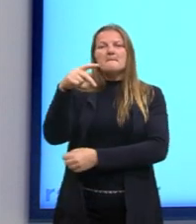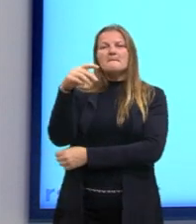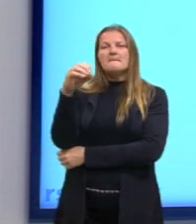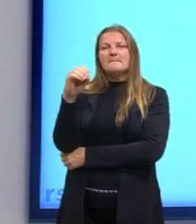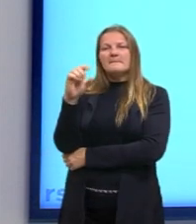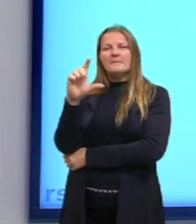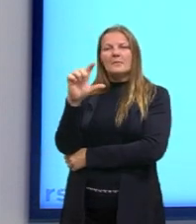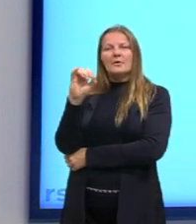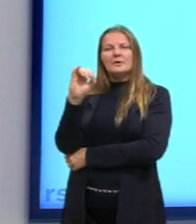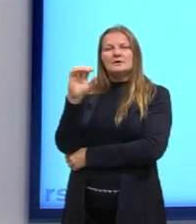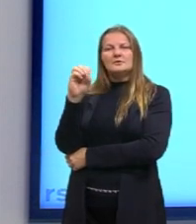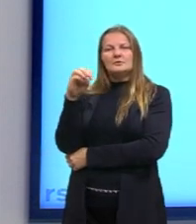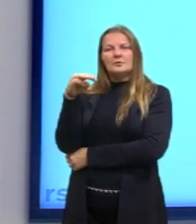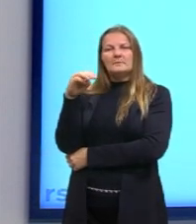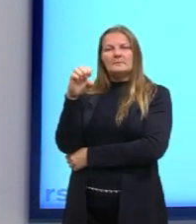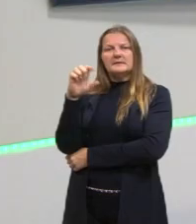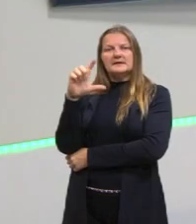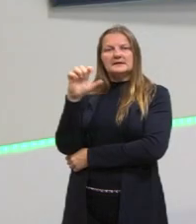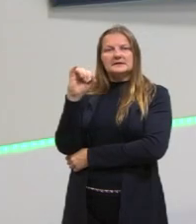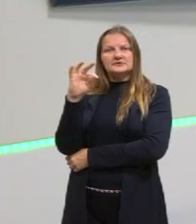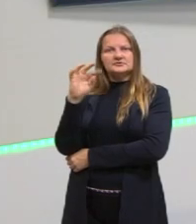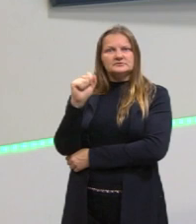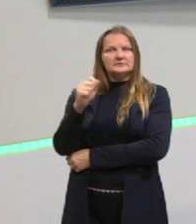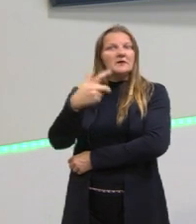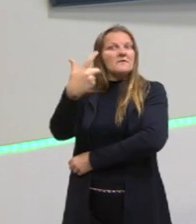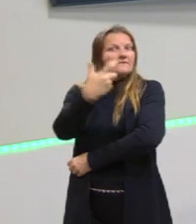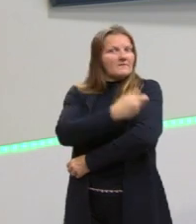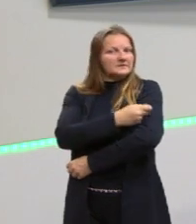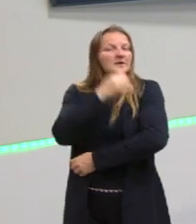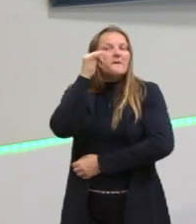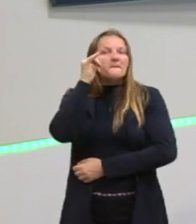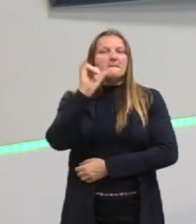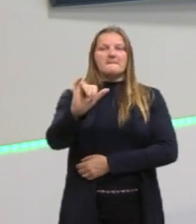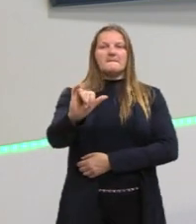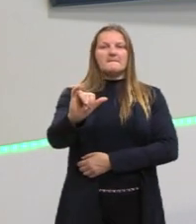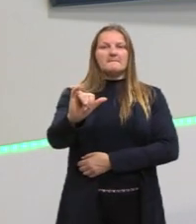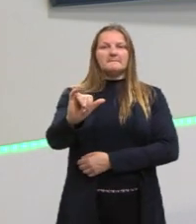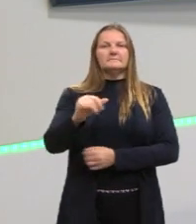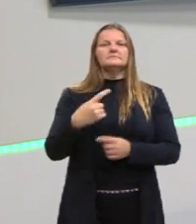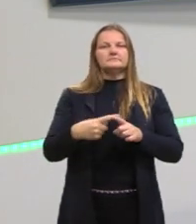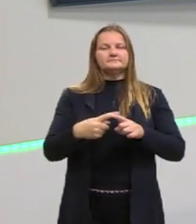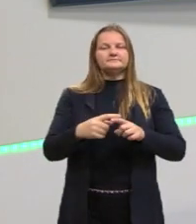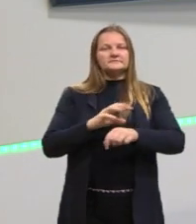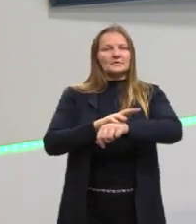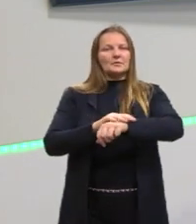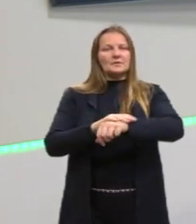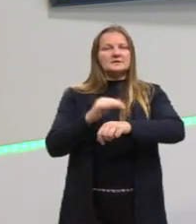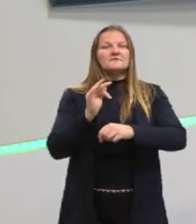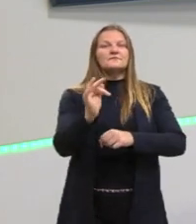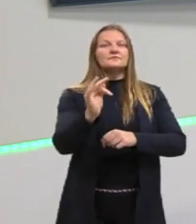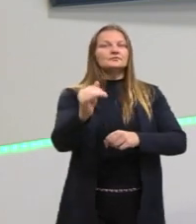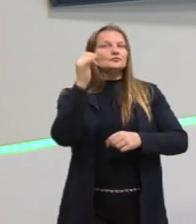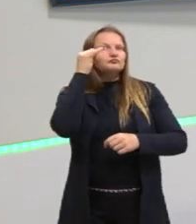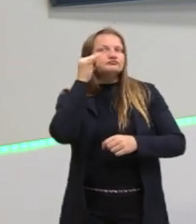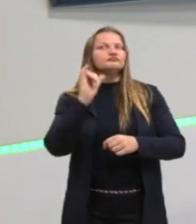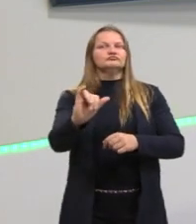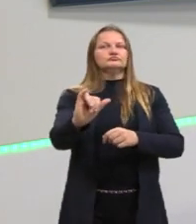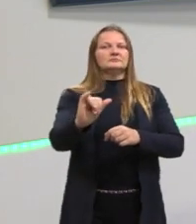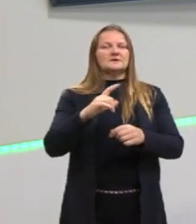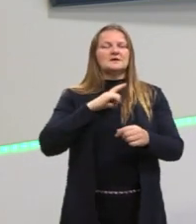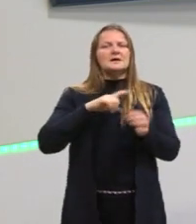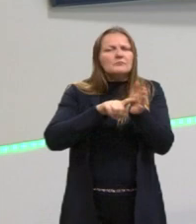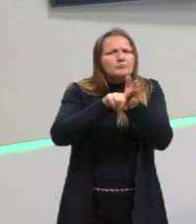Vacinando as crianças da poliomielite é uma previsão de evitar doenças futuras. Então, a ciência tem esses